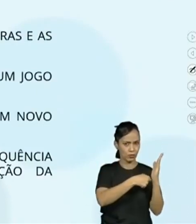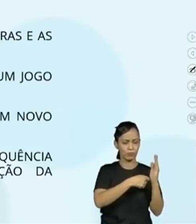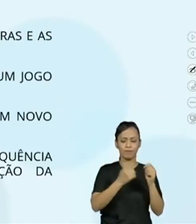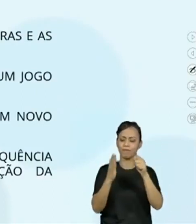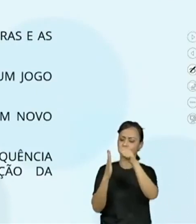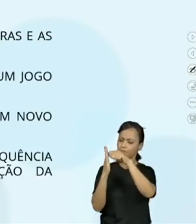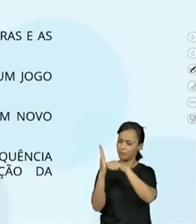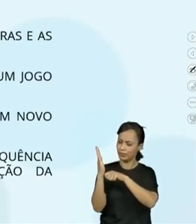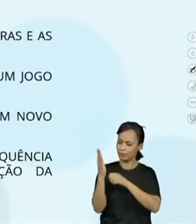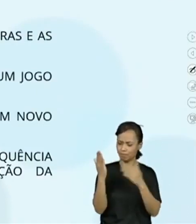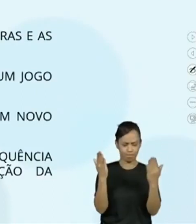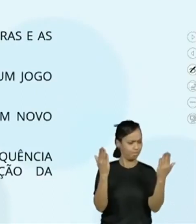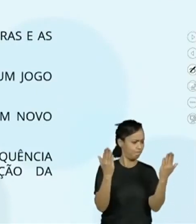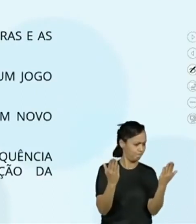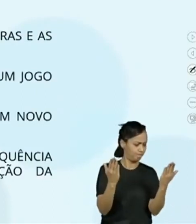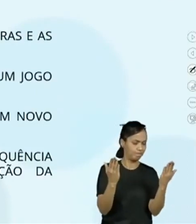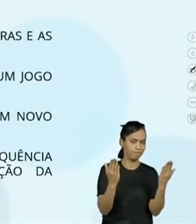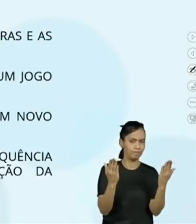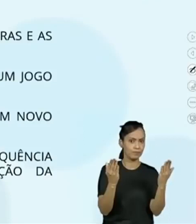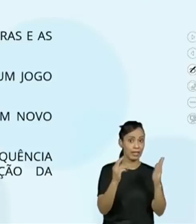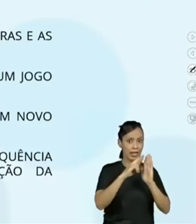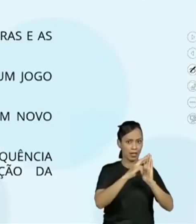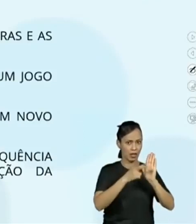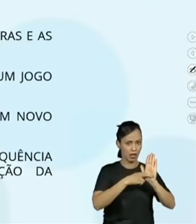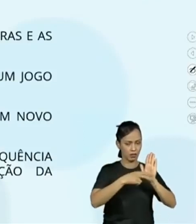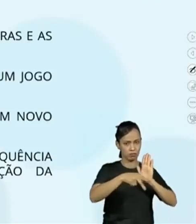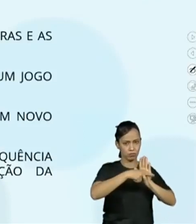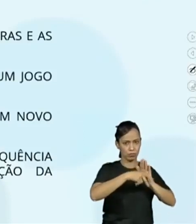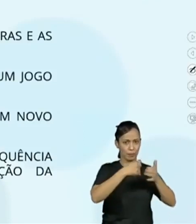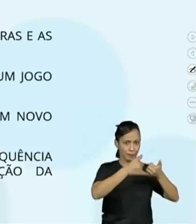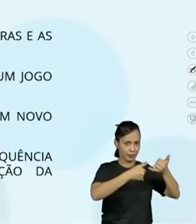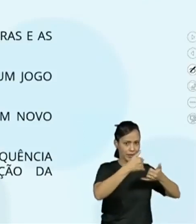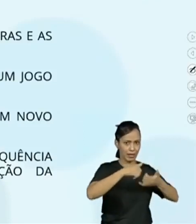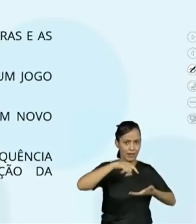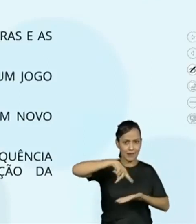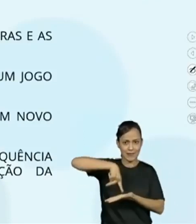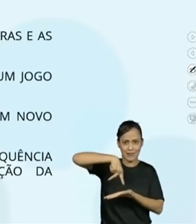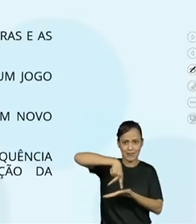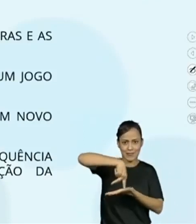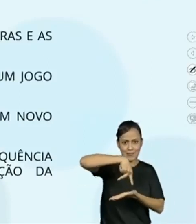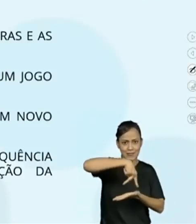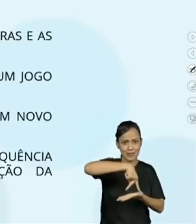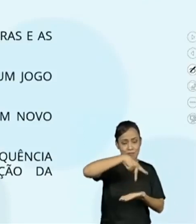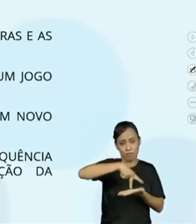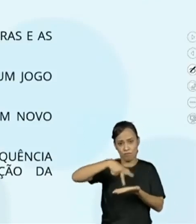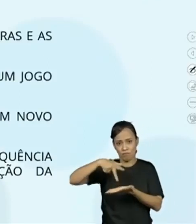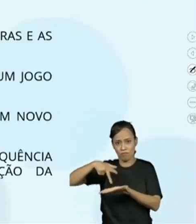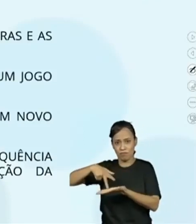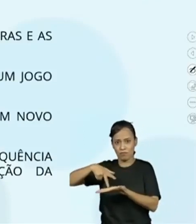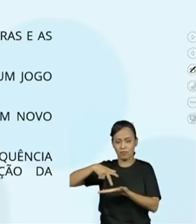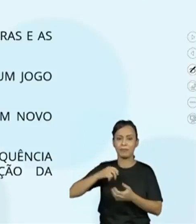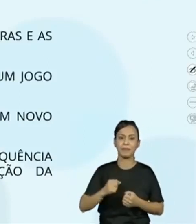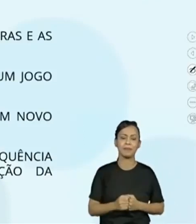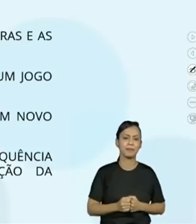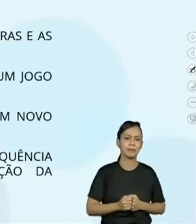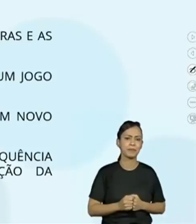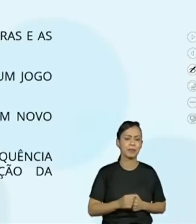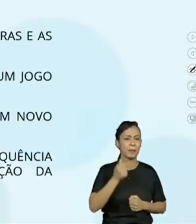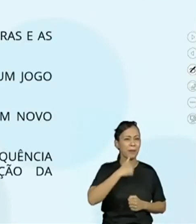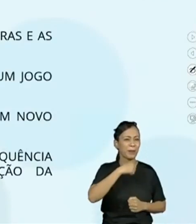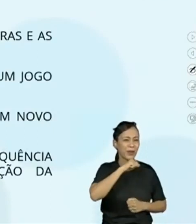A regras de brincadeiras da mãe da rua e da receita do biscoito de polvilho. Então, vou ler para vocês, ó.